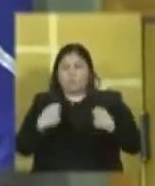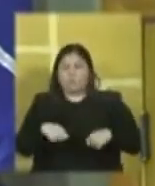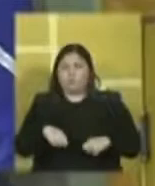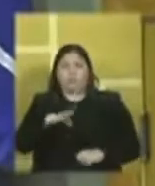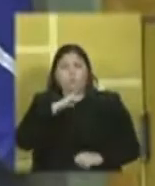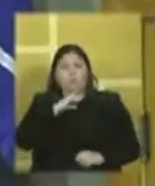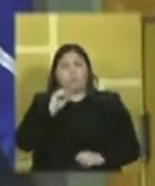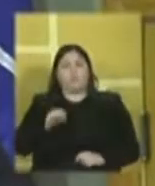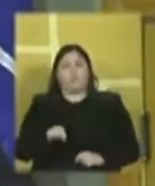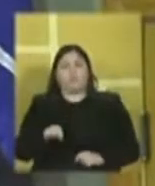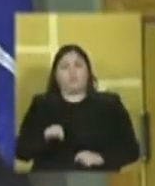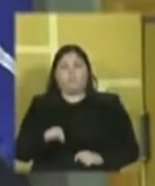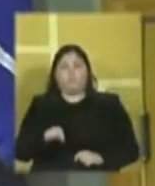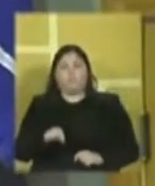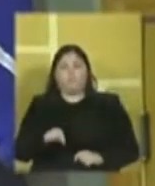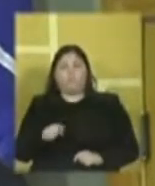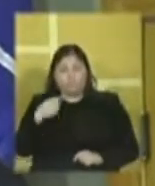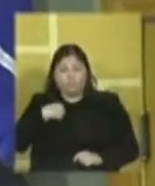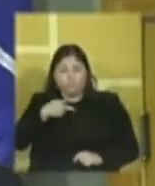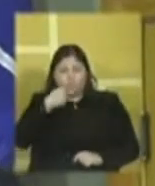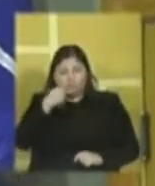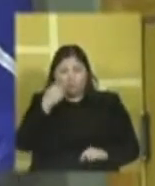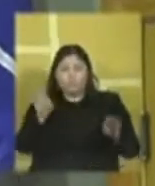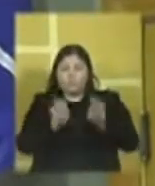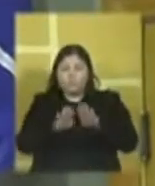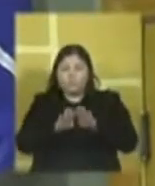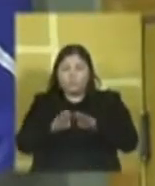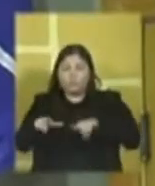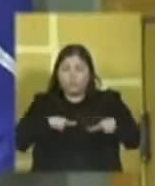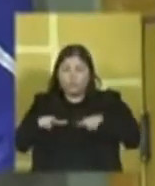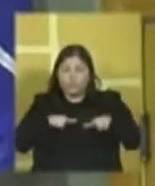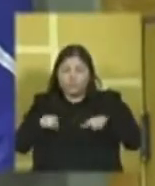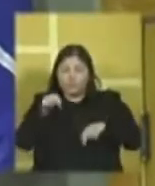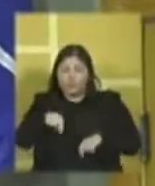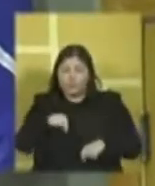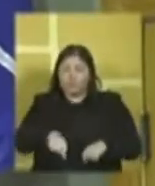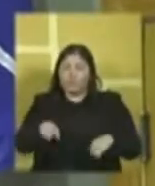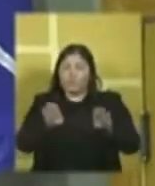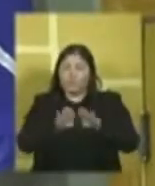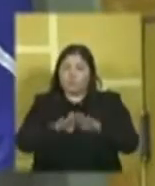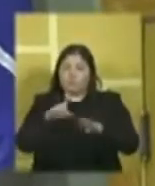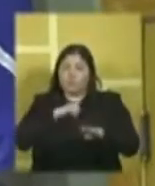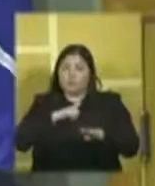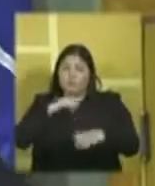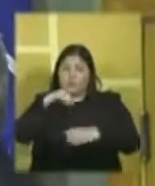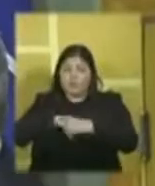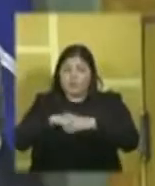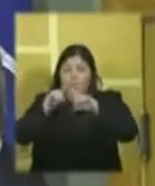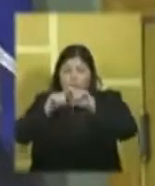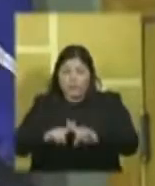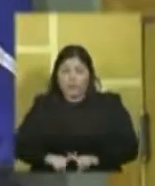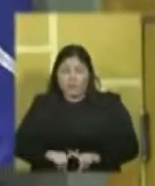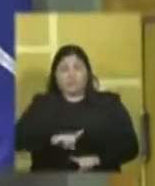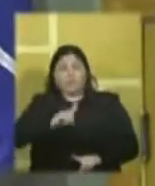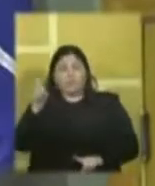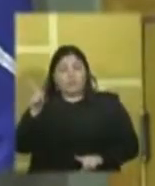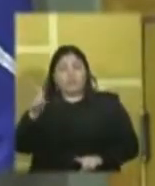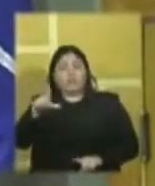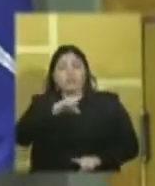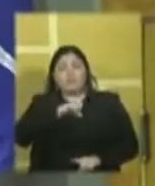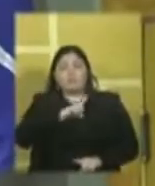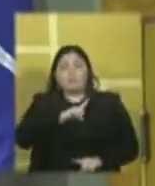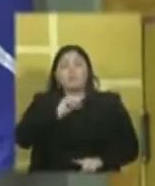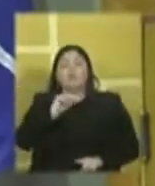a conhecer da lei. E vou chamar a atenção de um servidor aqui, que é funcionário da Caixa, e está licenciado, que lá se existe, vereador,